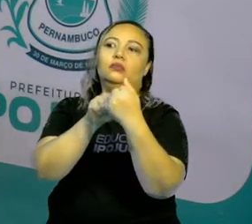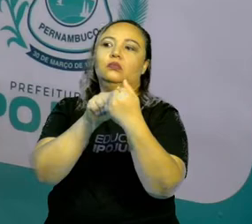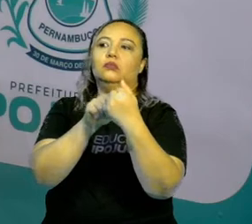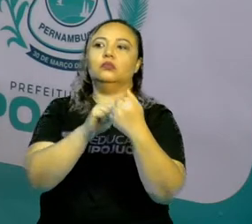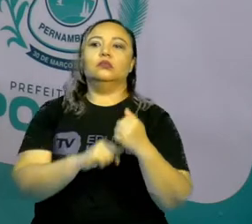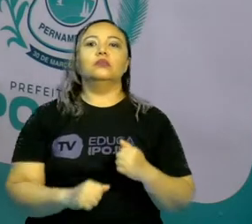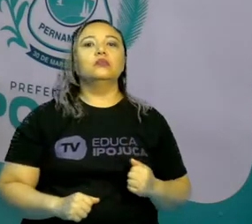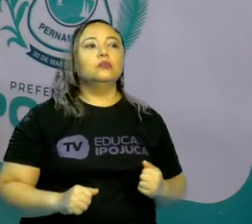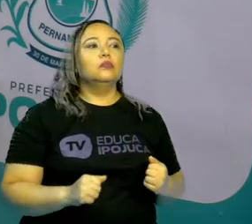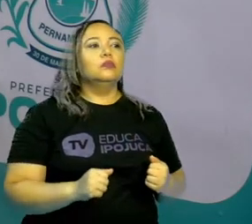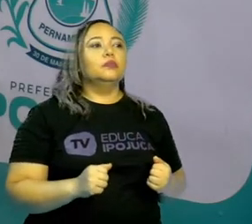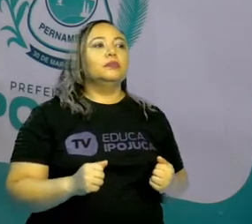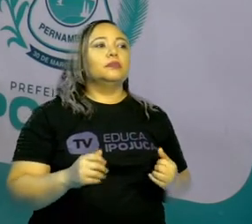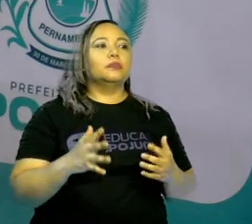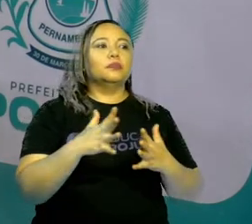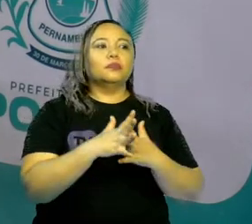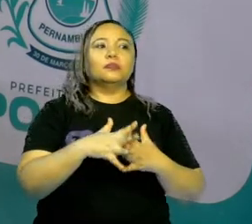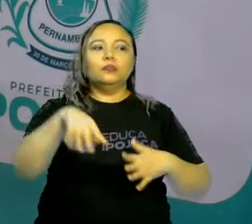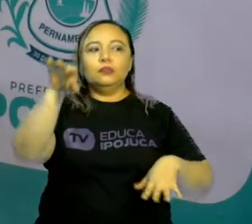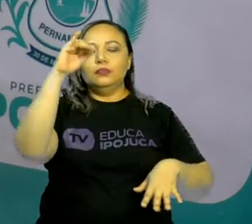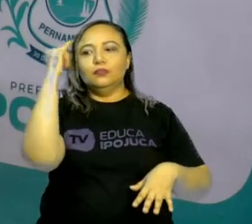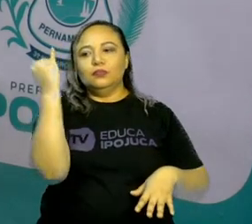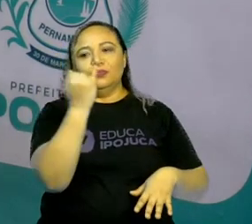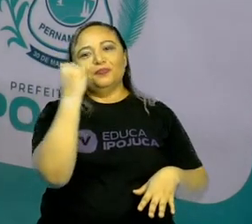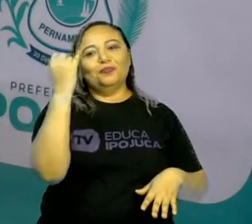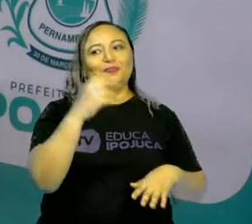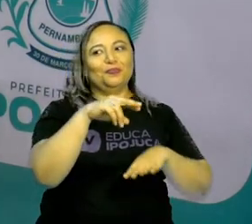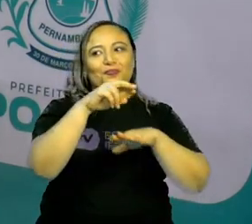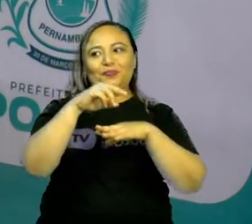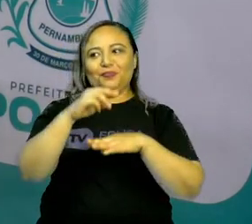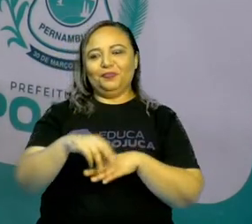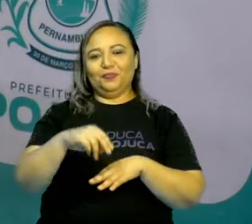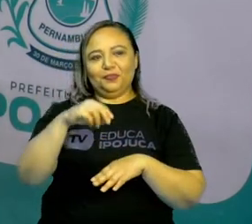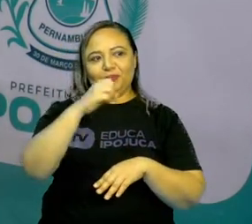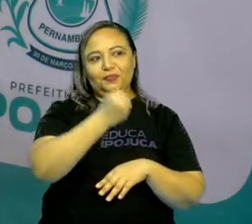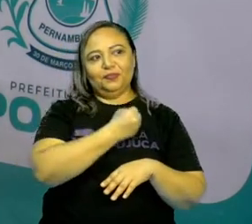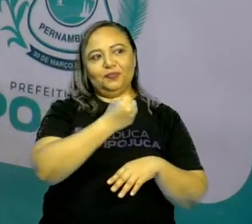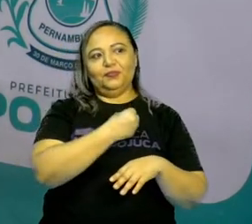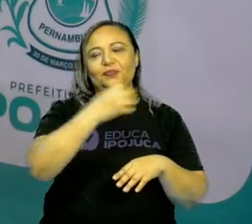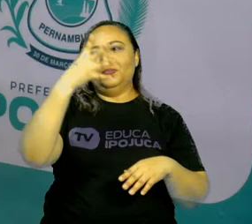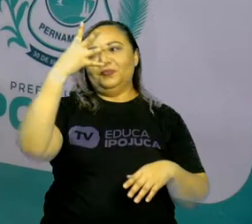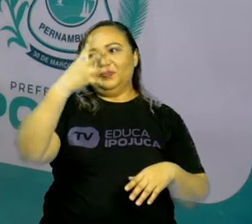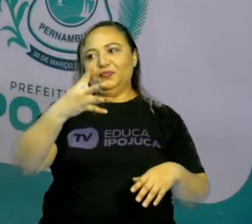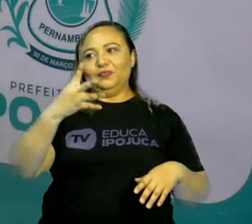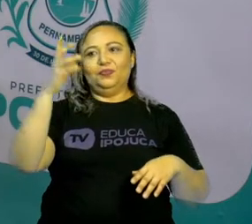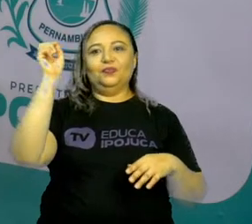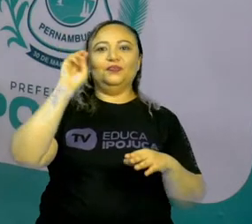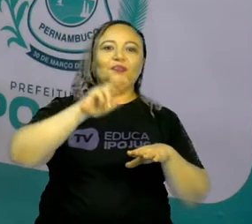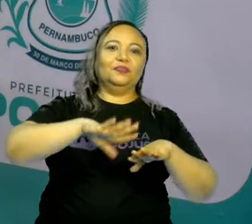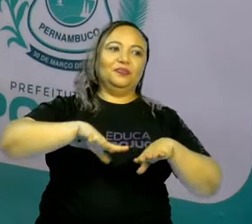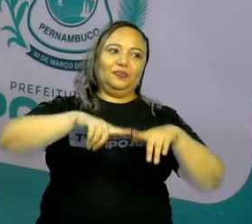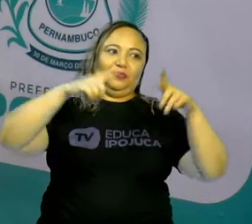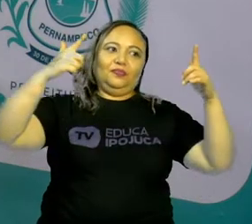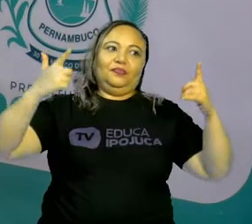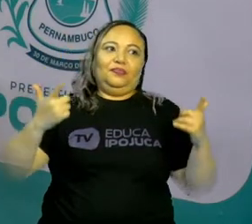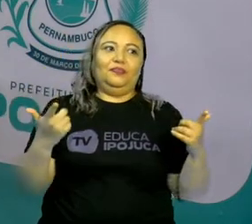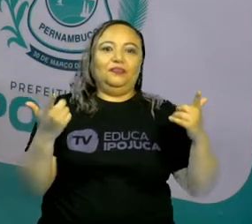o primeiro número? Muito bem! Seria o número 4, mais...